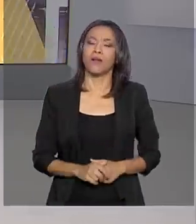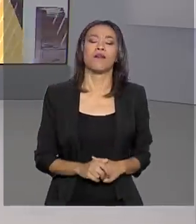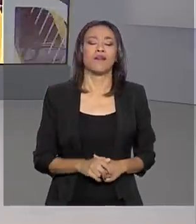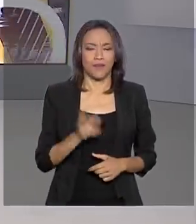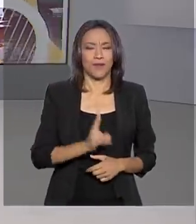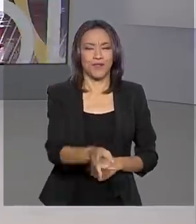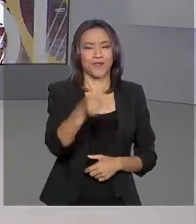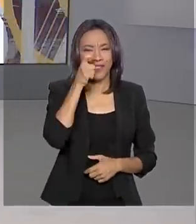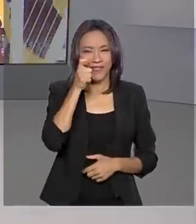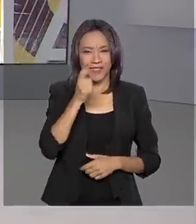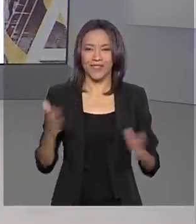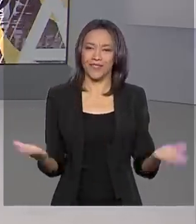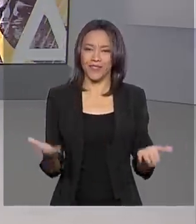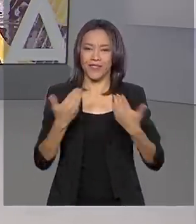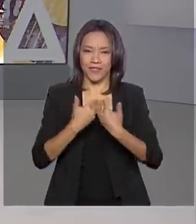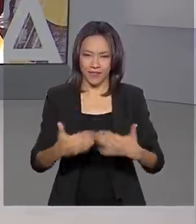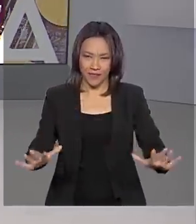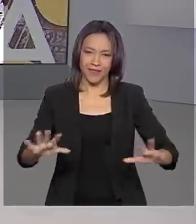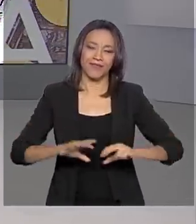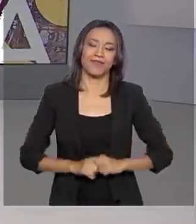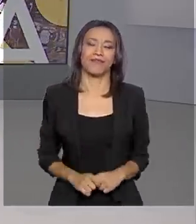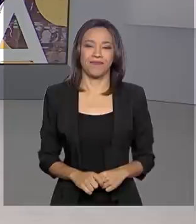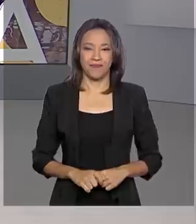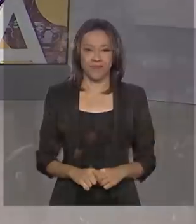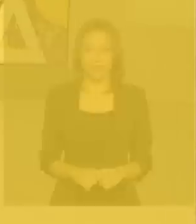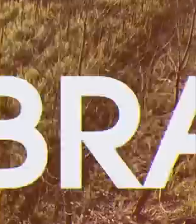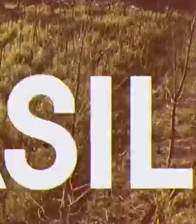Fique com a gente, o Brasil em Dia começa agora.